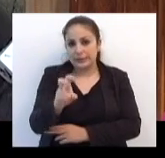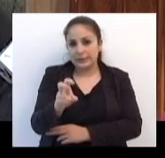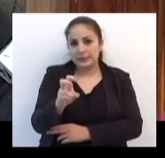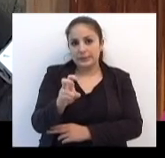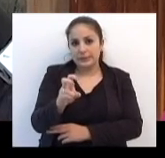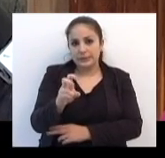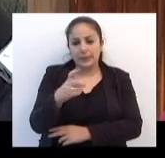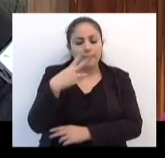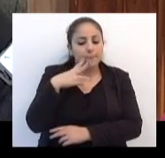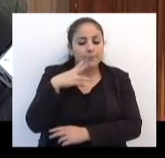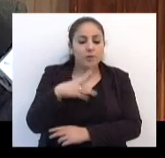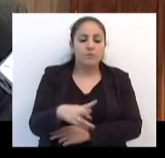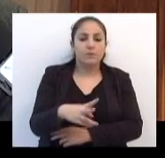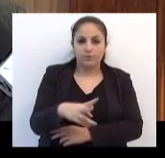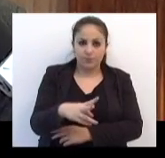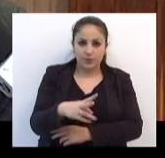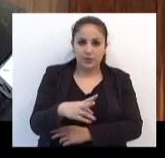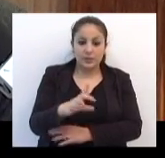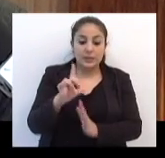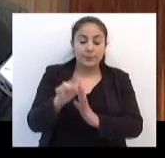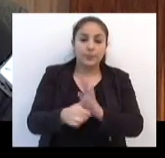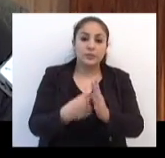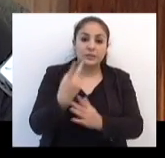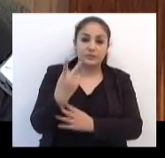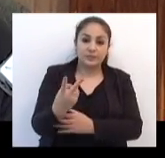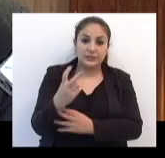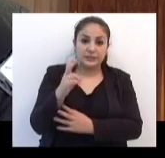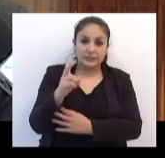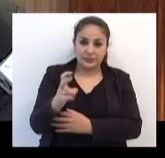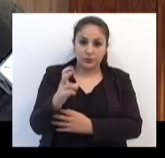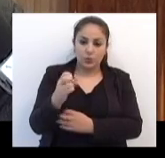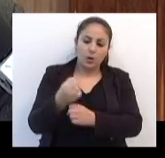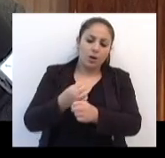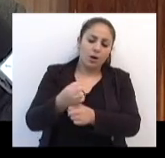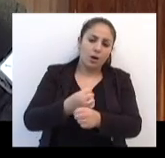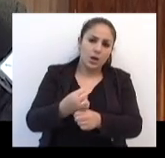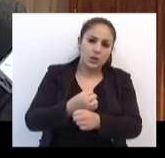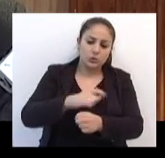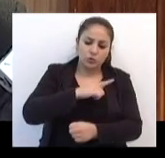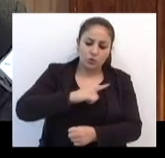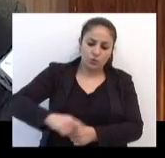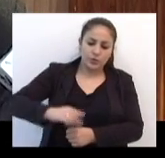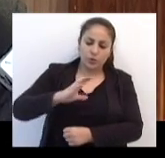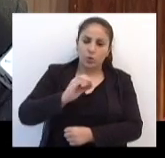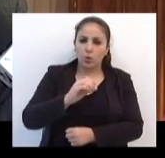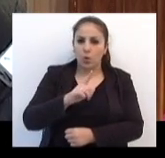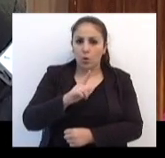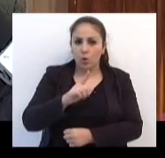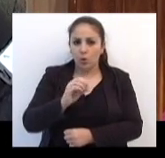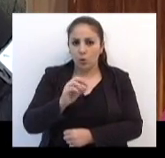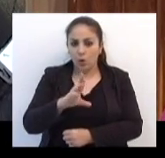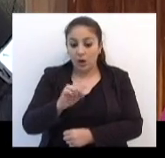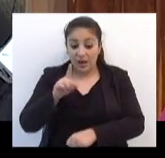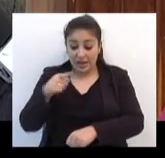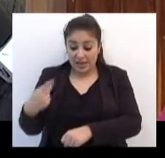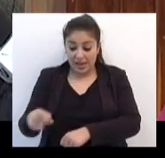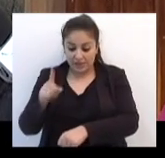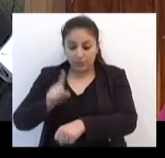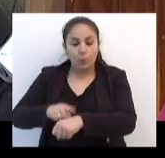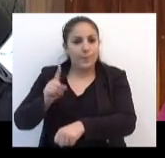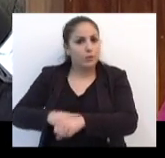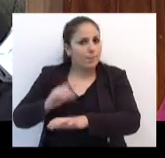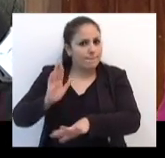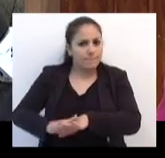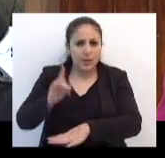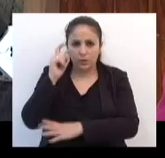2015, após 25 anos do governo Collor, é um momento mais crucial e